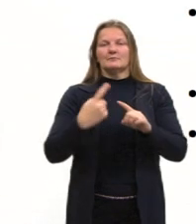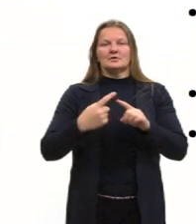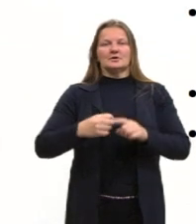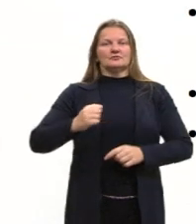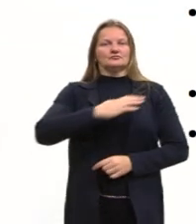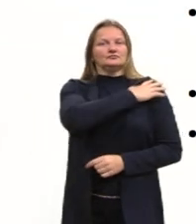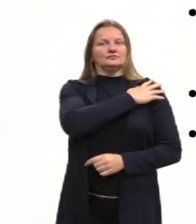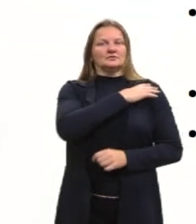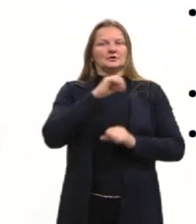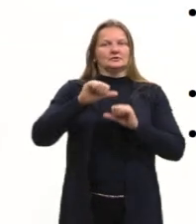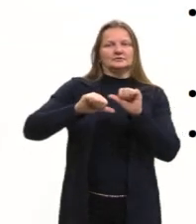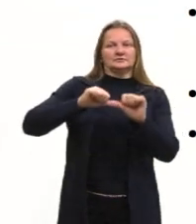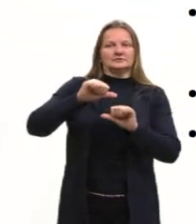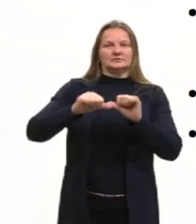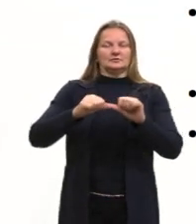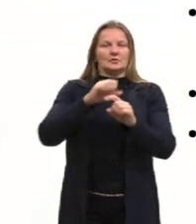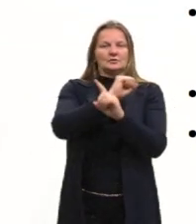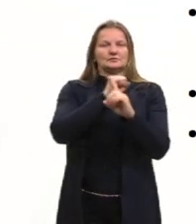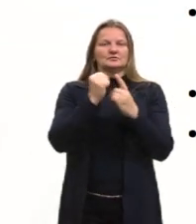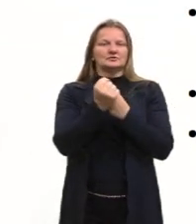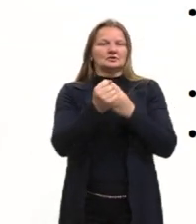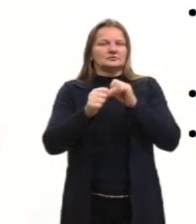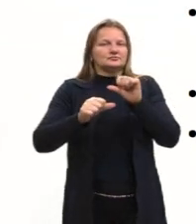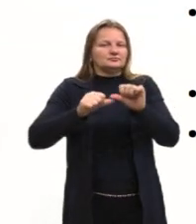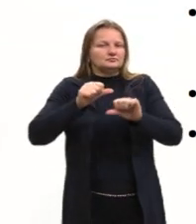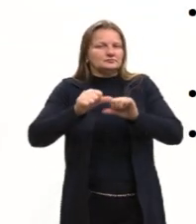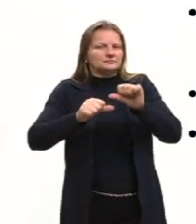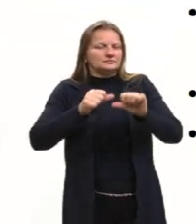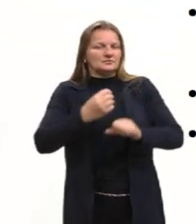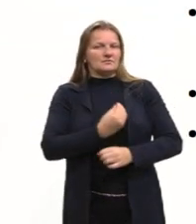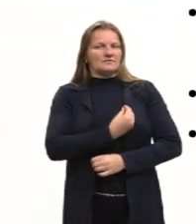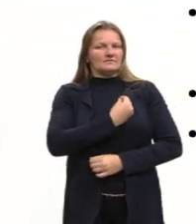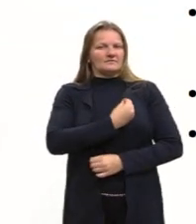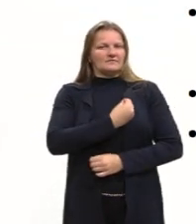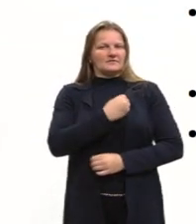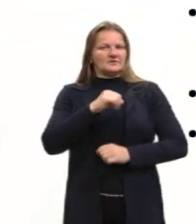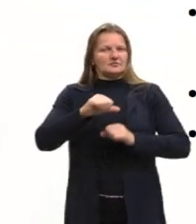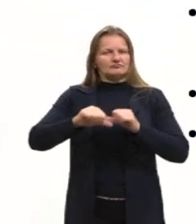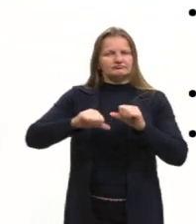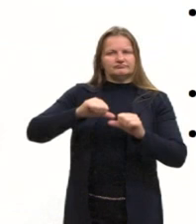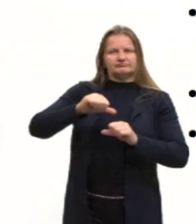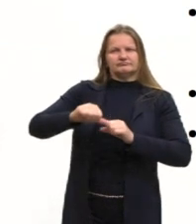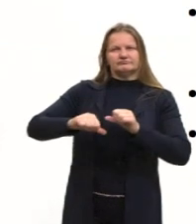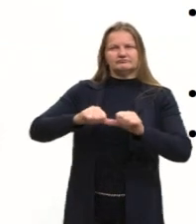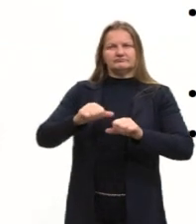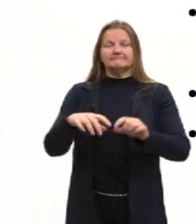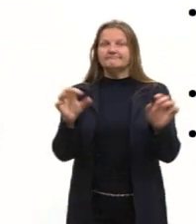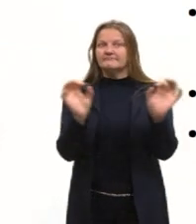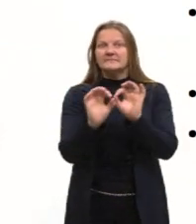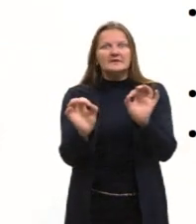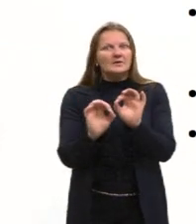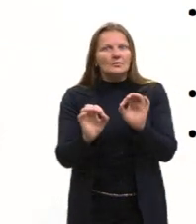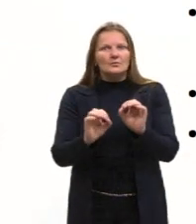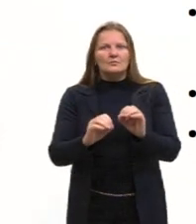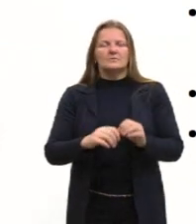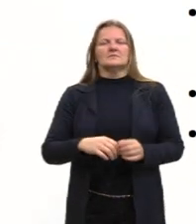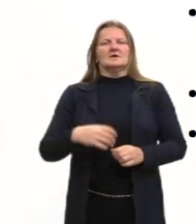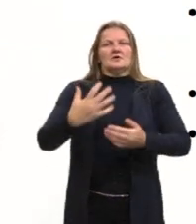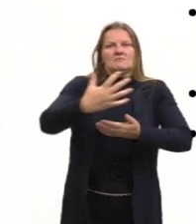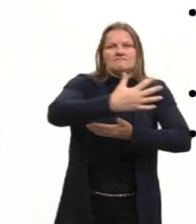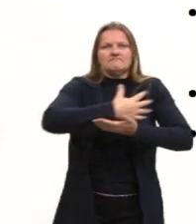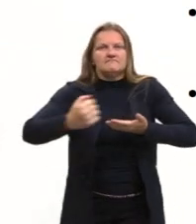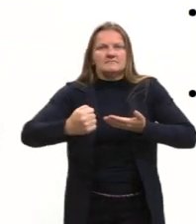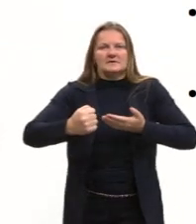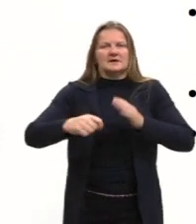transformou a sociedade e a vida, a forma de viver da maioria da população brasileira. Ela transformou de uma